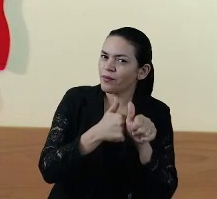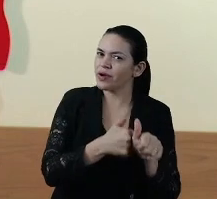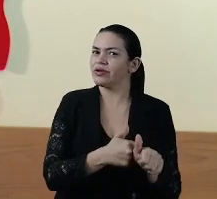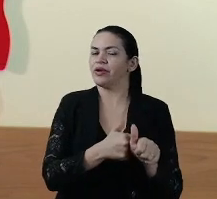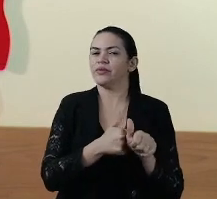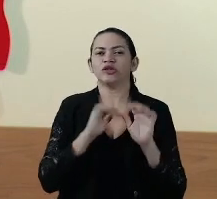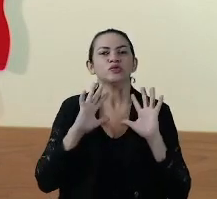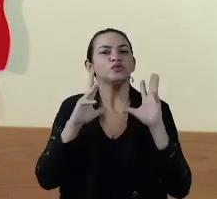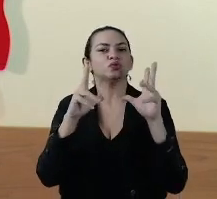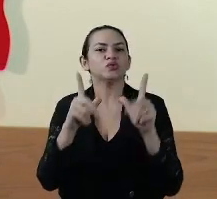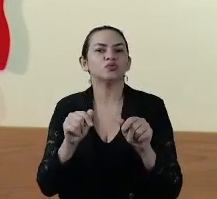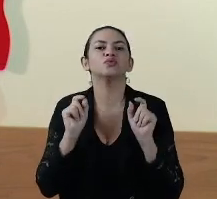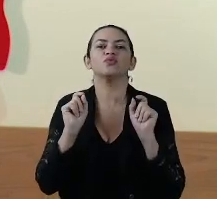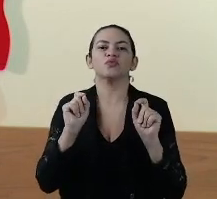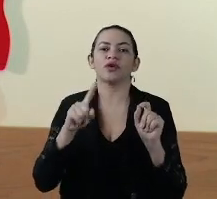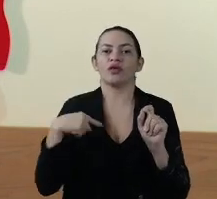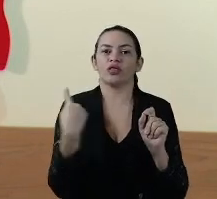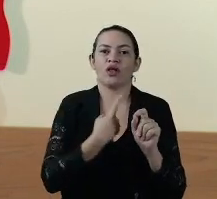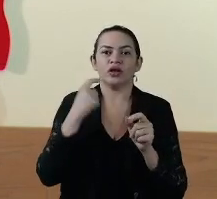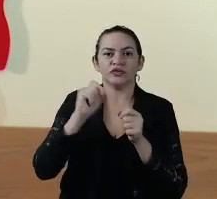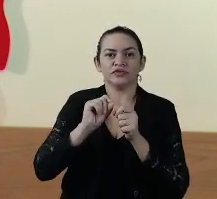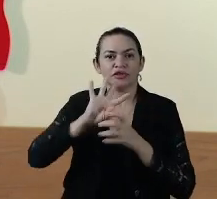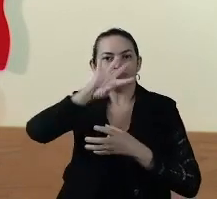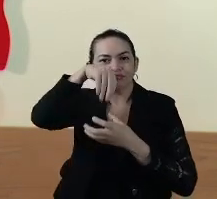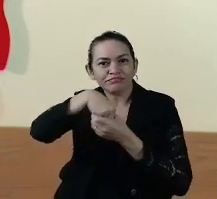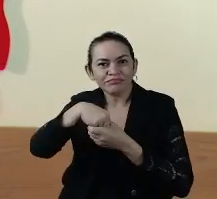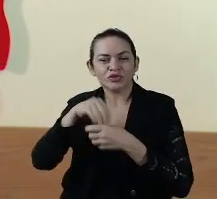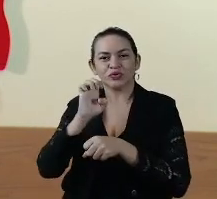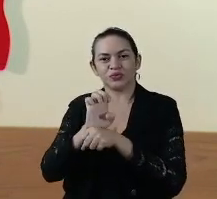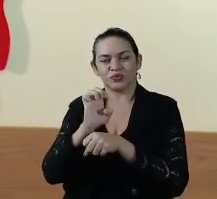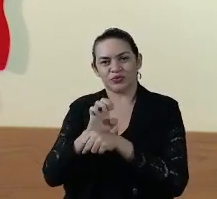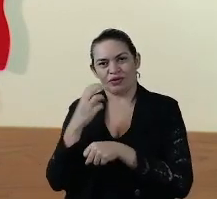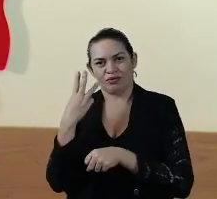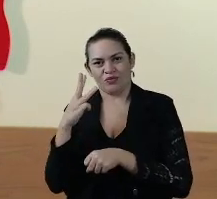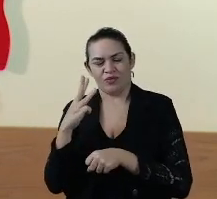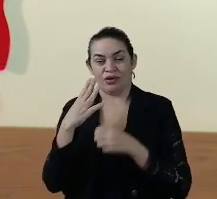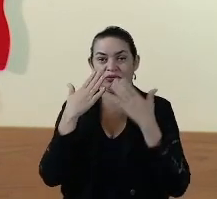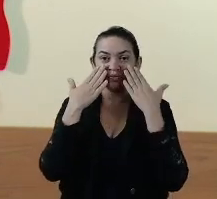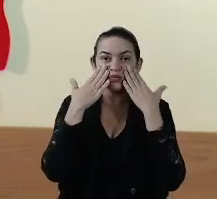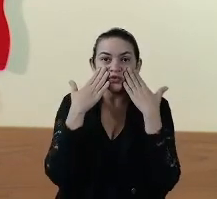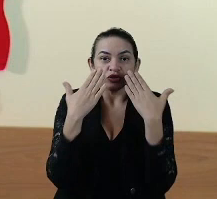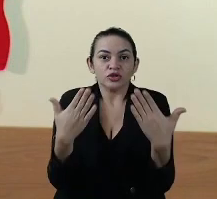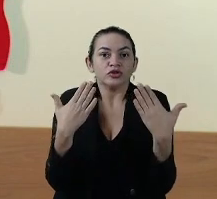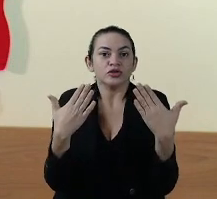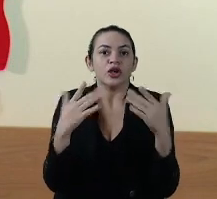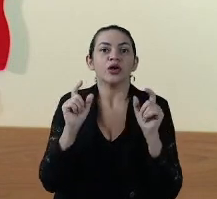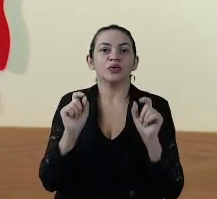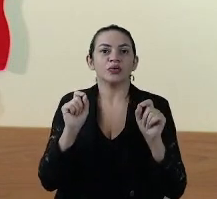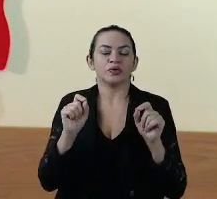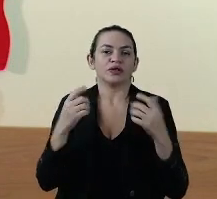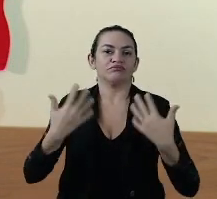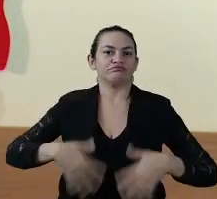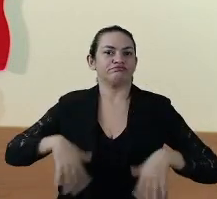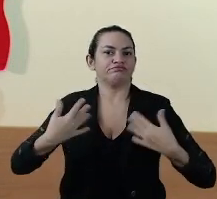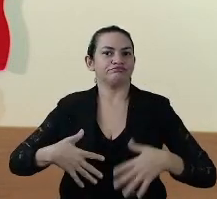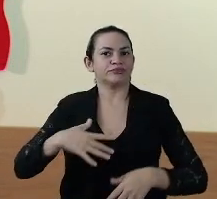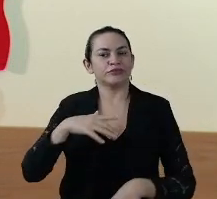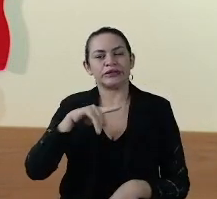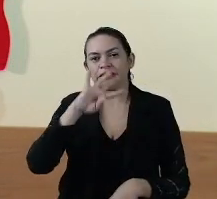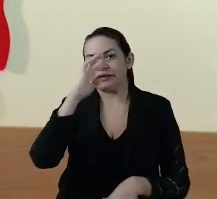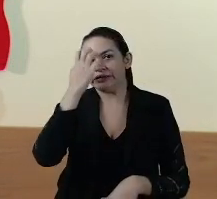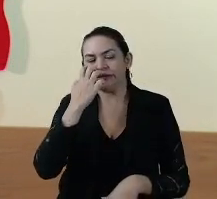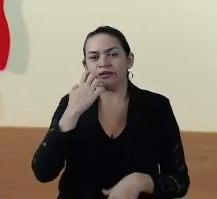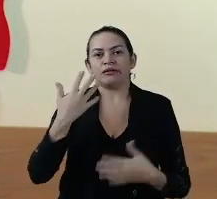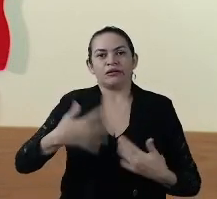de tudo quanto feito no nosso Estado diante da terrível, grave